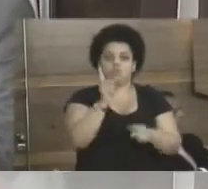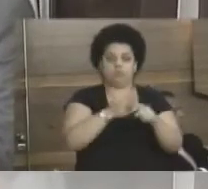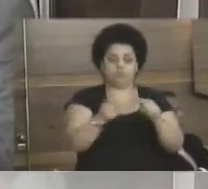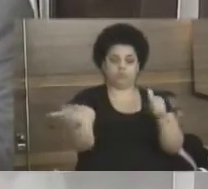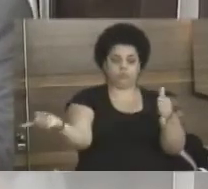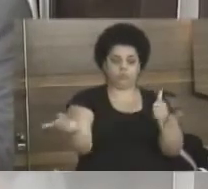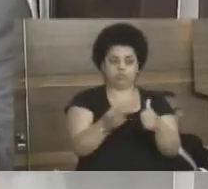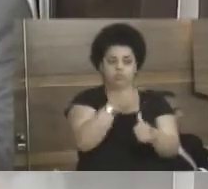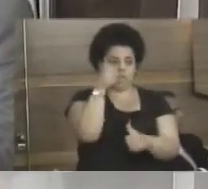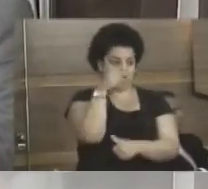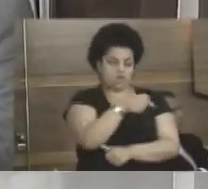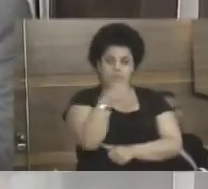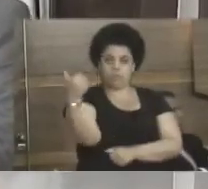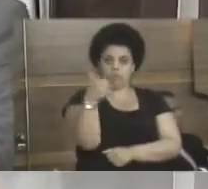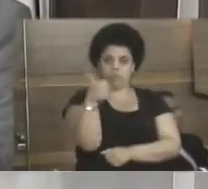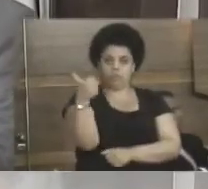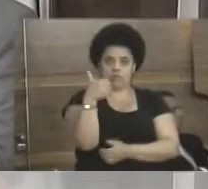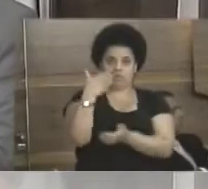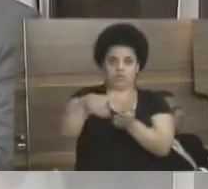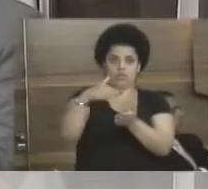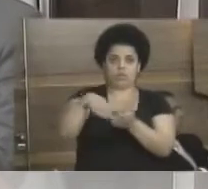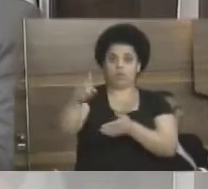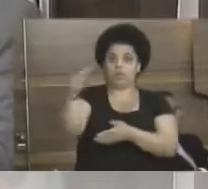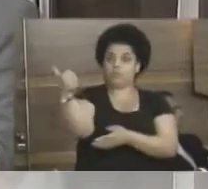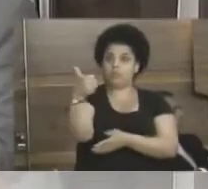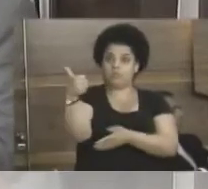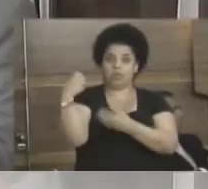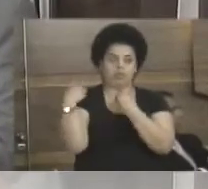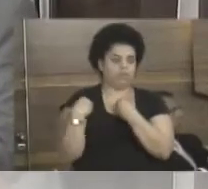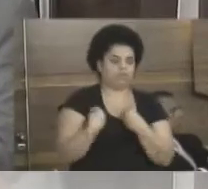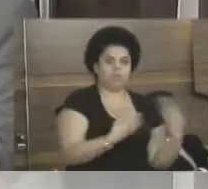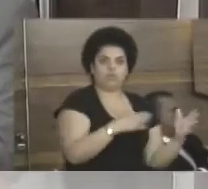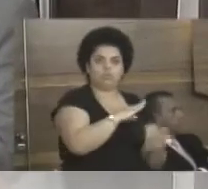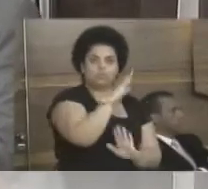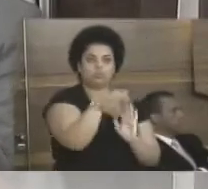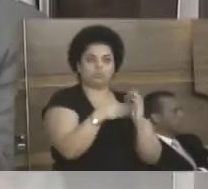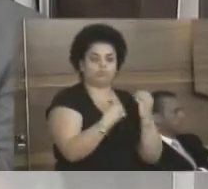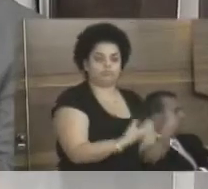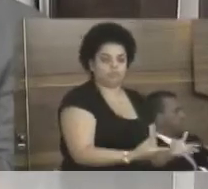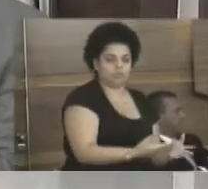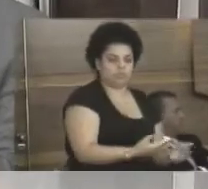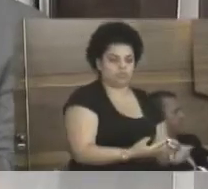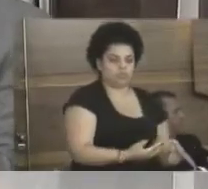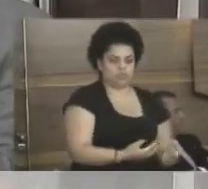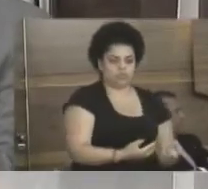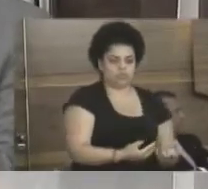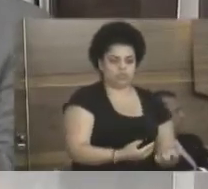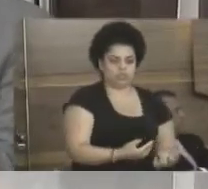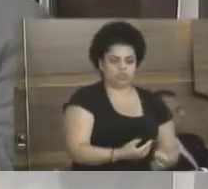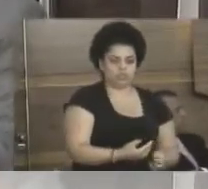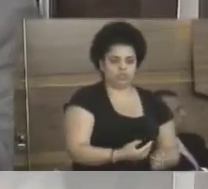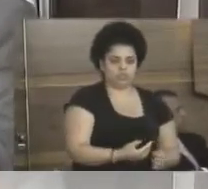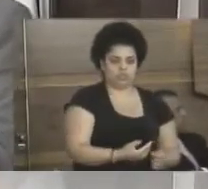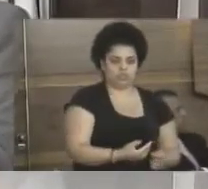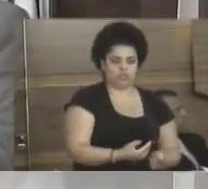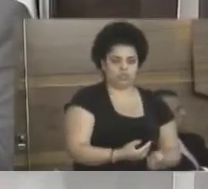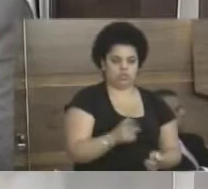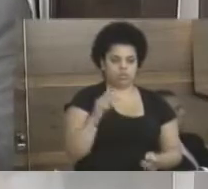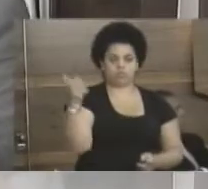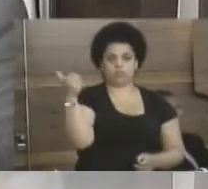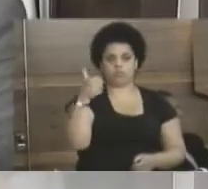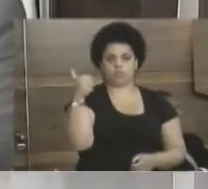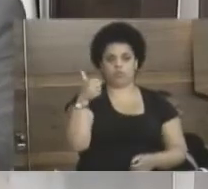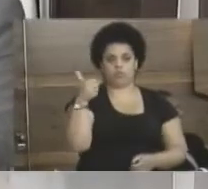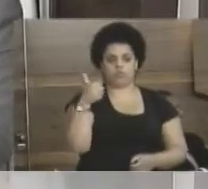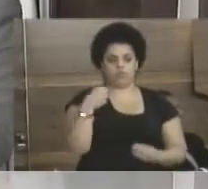como o primeiro secretário, ele é o primeiro a receber as matérias dessa casa. O primeiro secretário desta casa é o primeiro